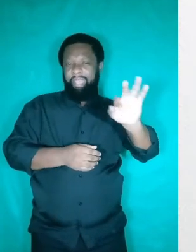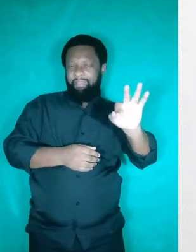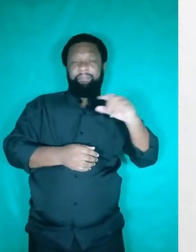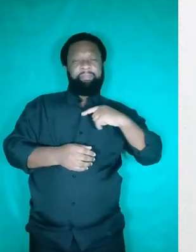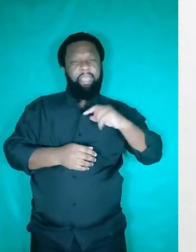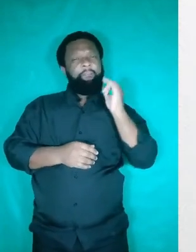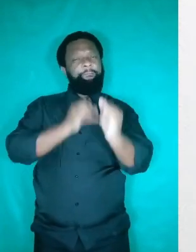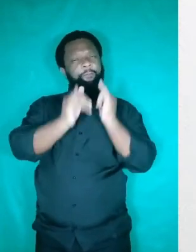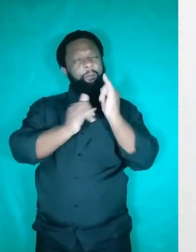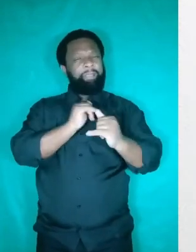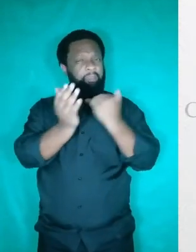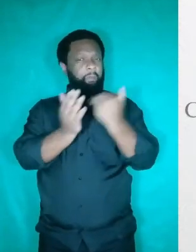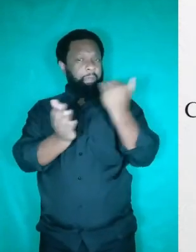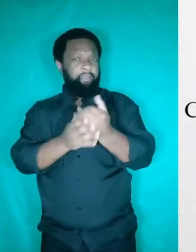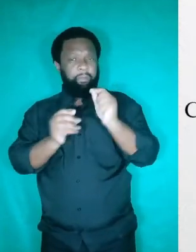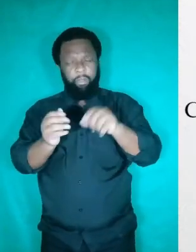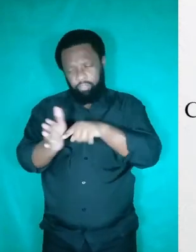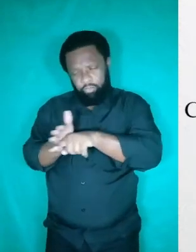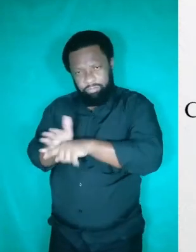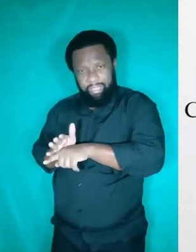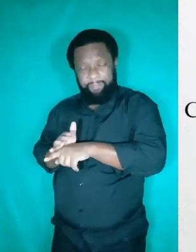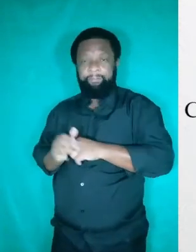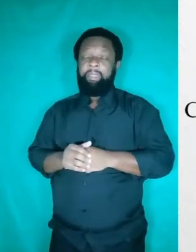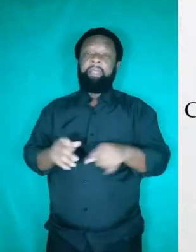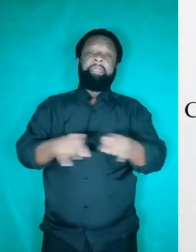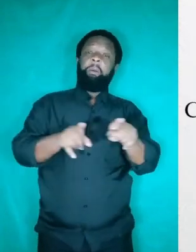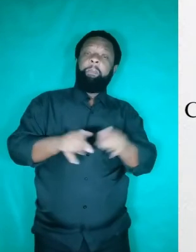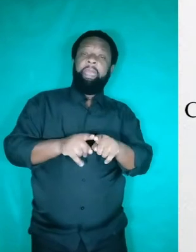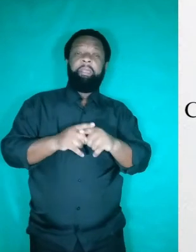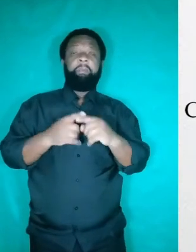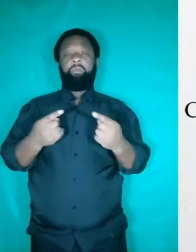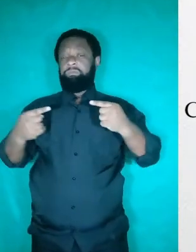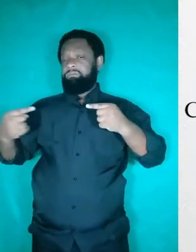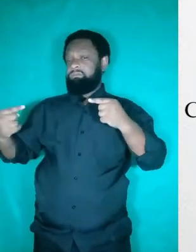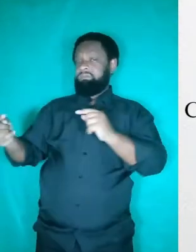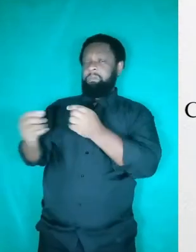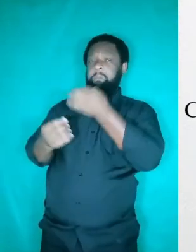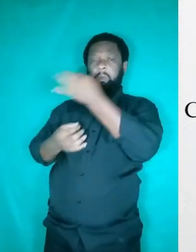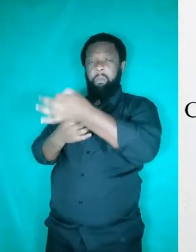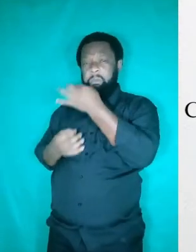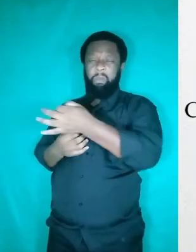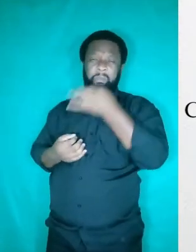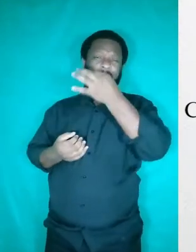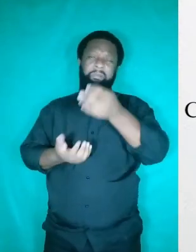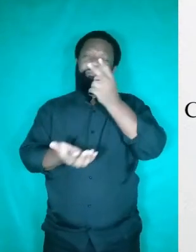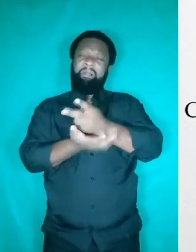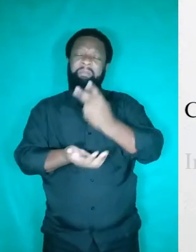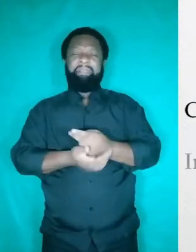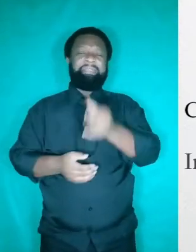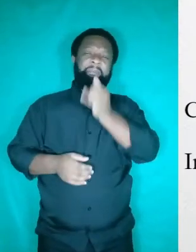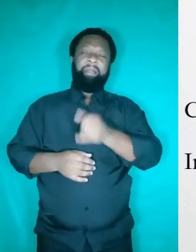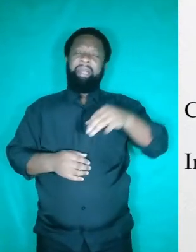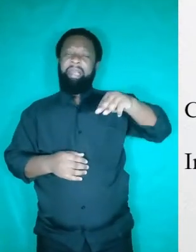diversificar o uso. Para contrapor argumentos, por exemplo, não ficar preso a um só, só o mais, o